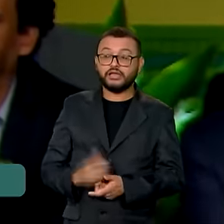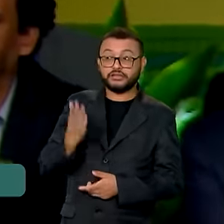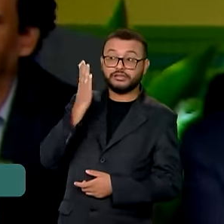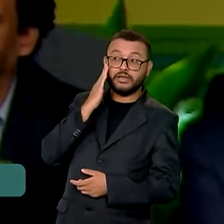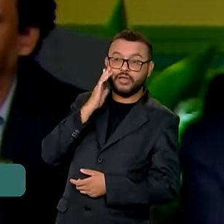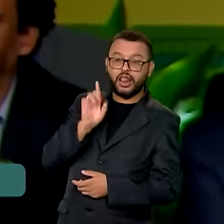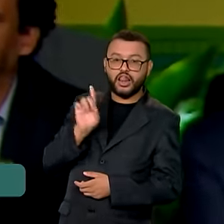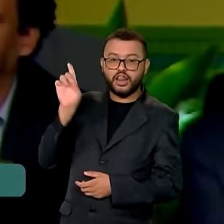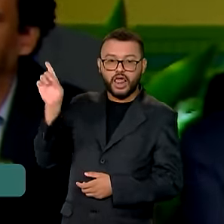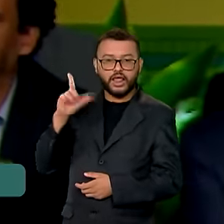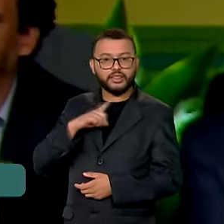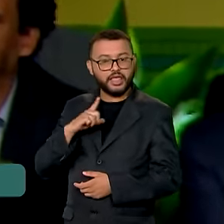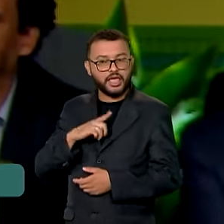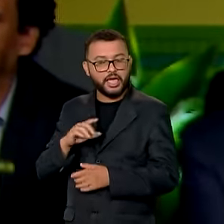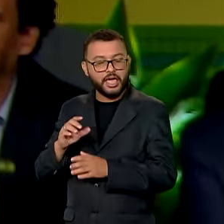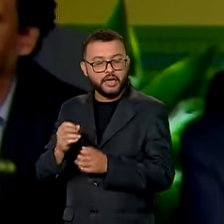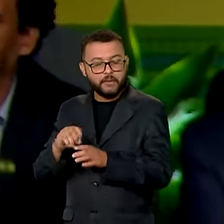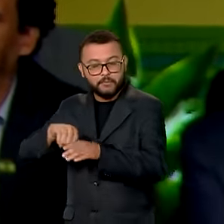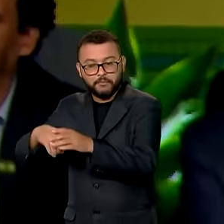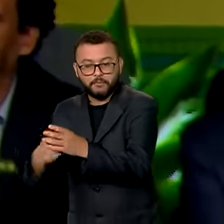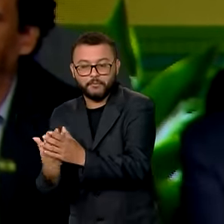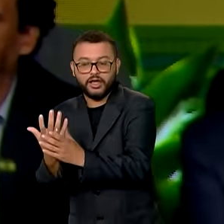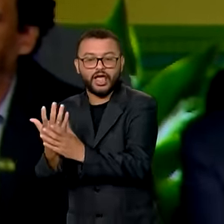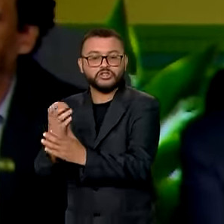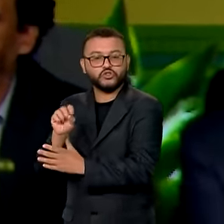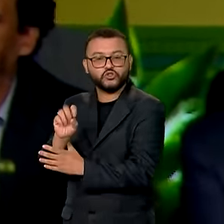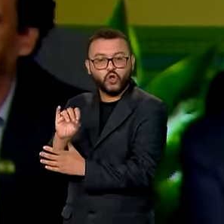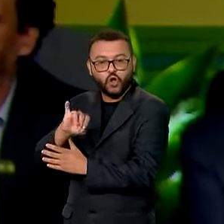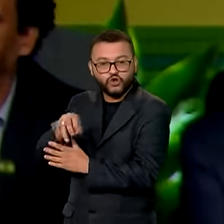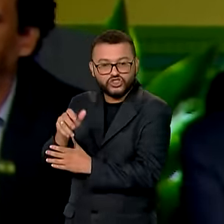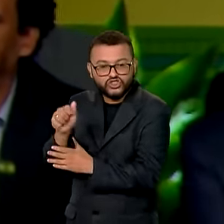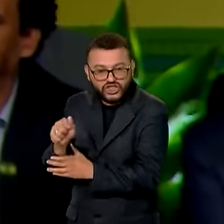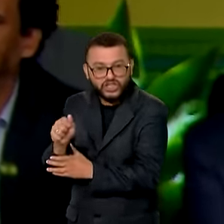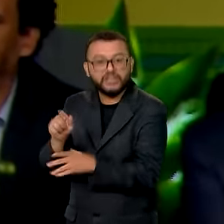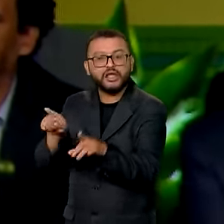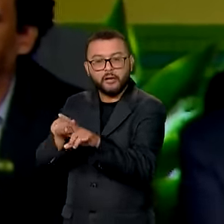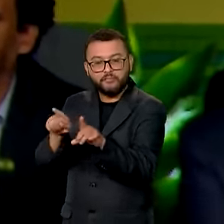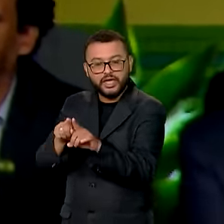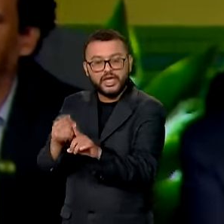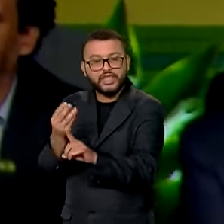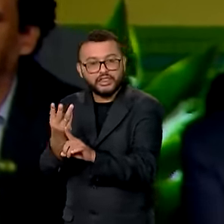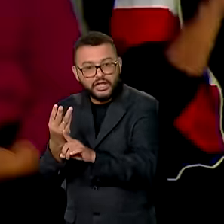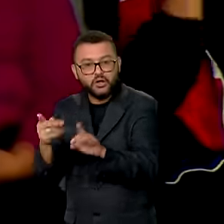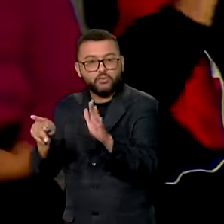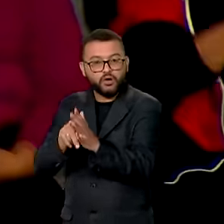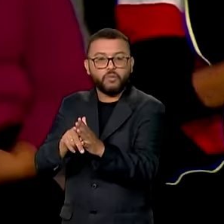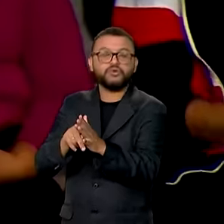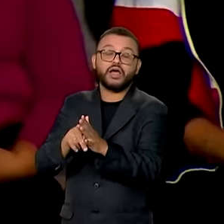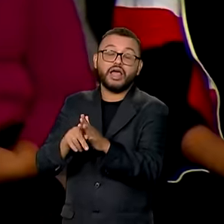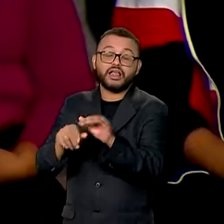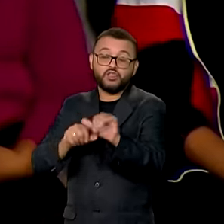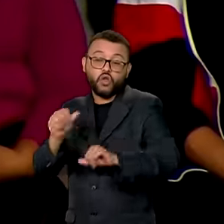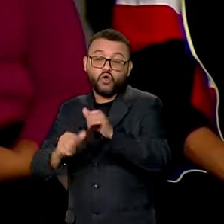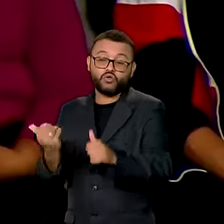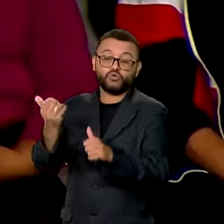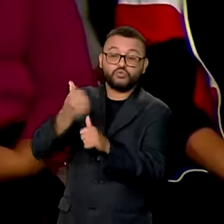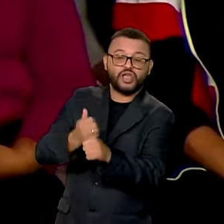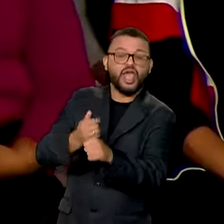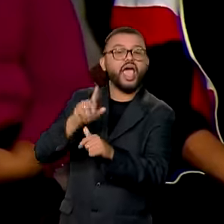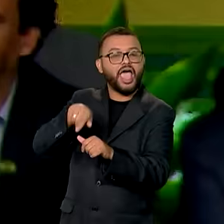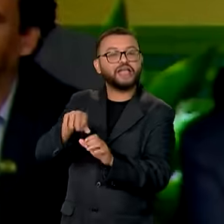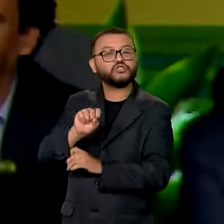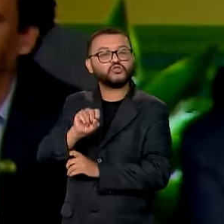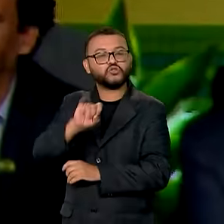lado tem uma plantação de soja. Agora está plantado trigo, porque é o inverno, mas no verão há soja.